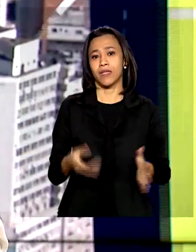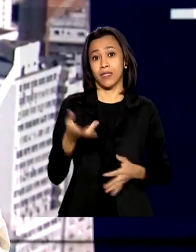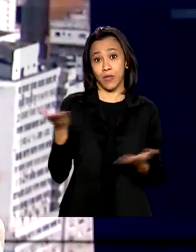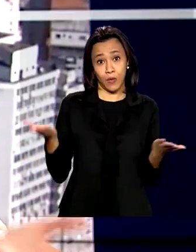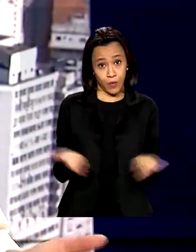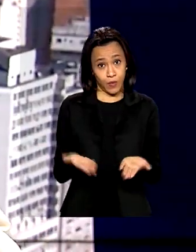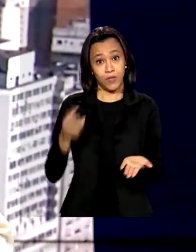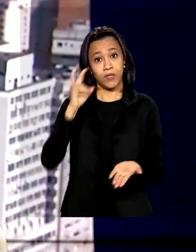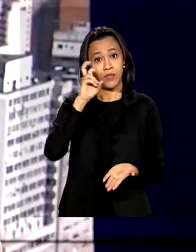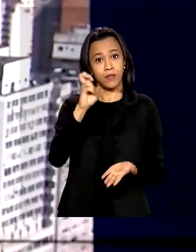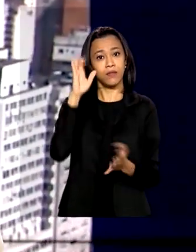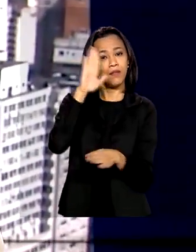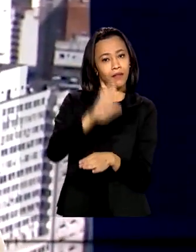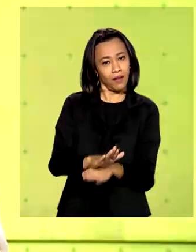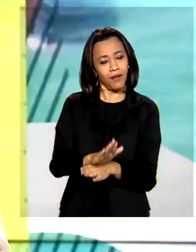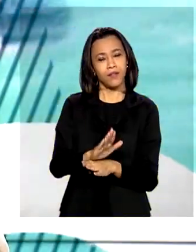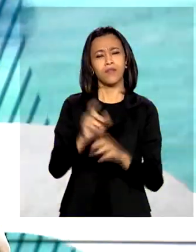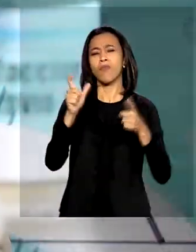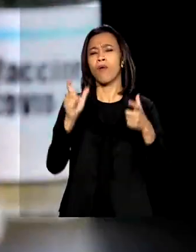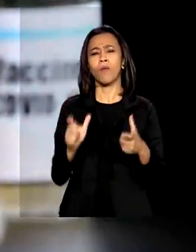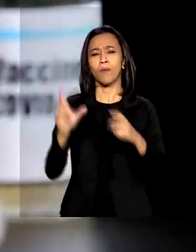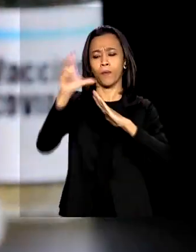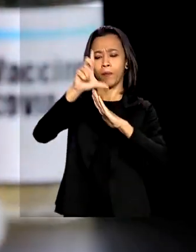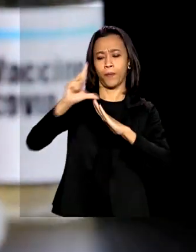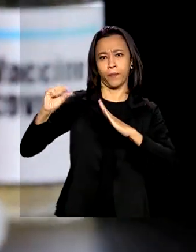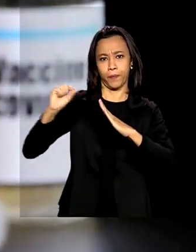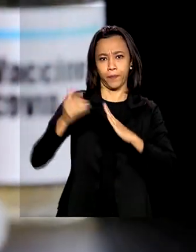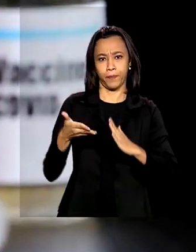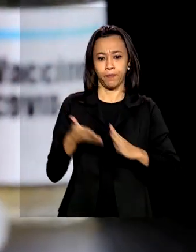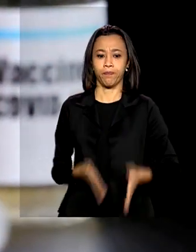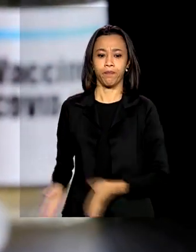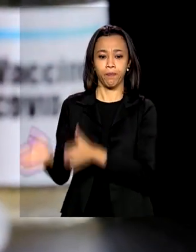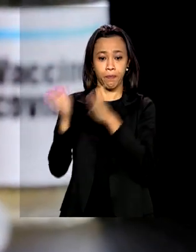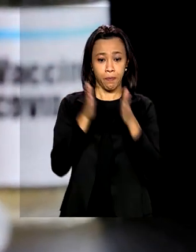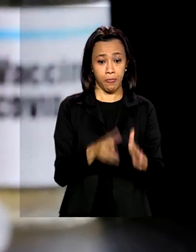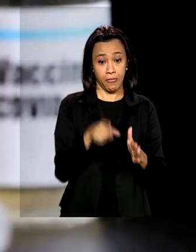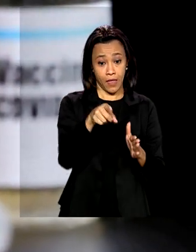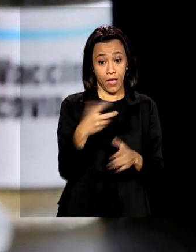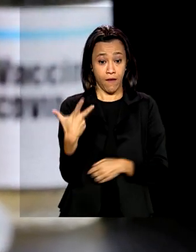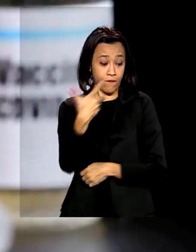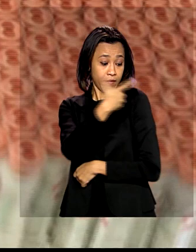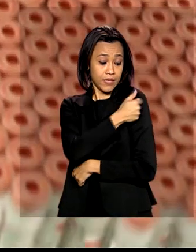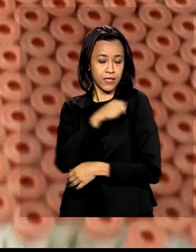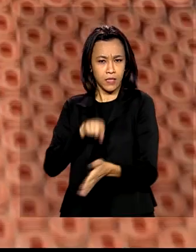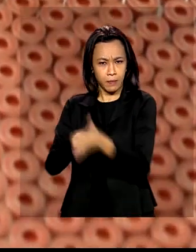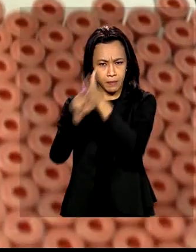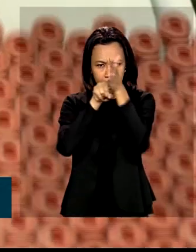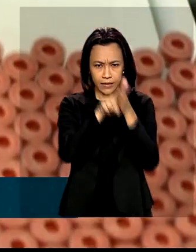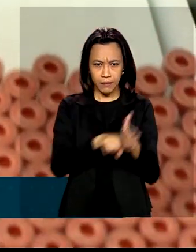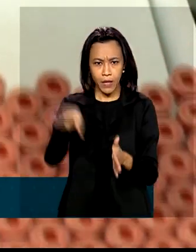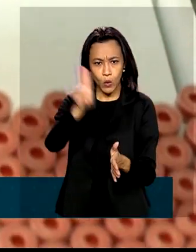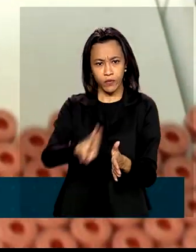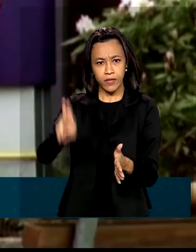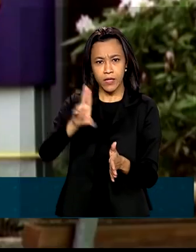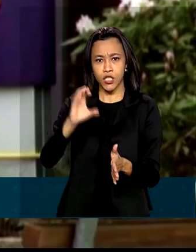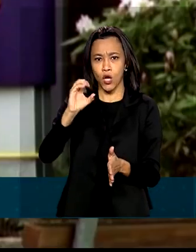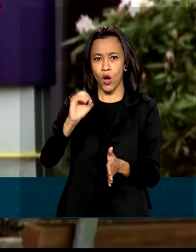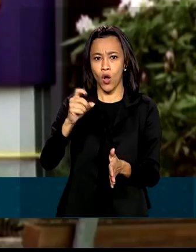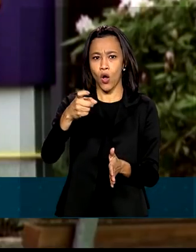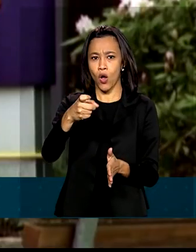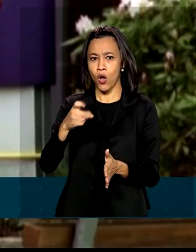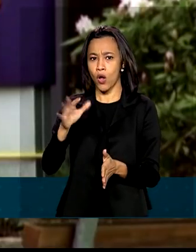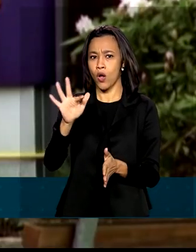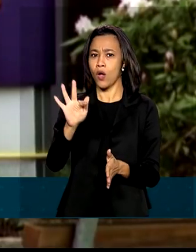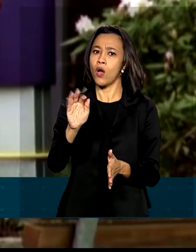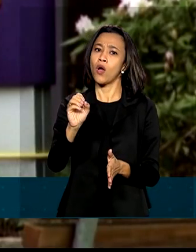hoje, no Palácio do Planalto. A vacina desenvolvida pela Universidade de Oxford, na Inglaterra, é